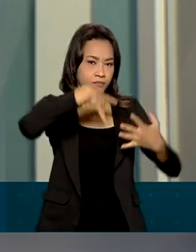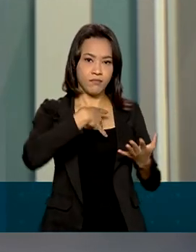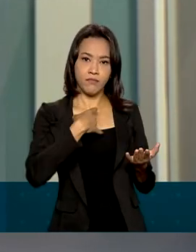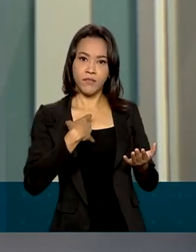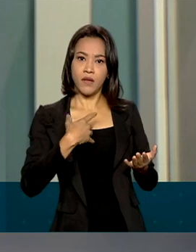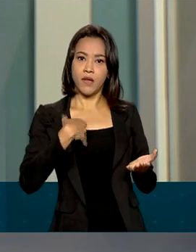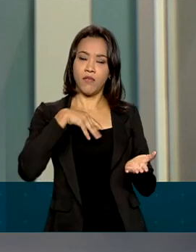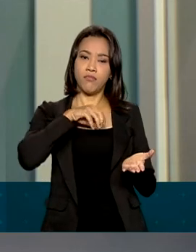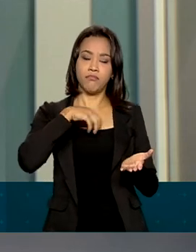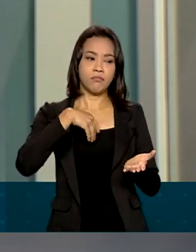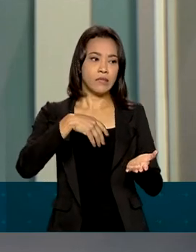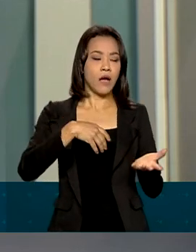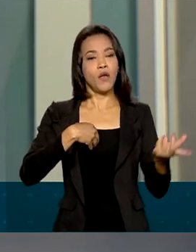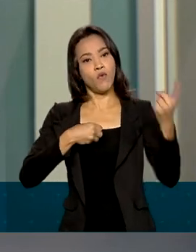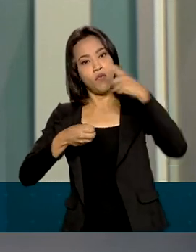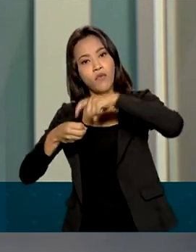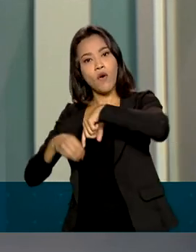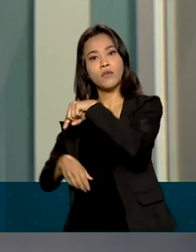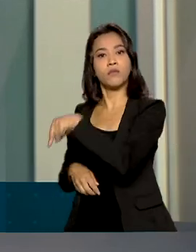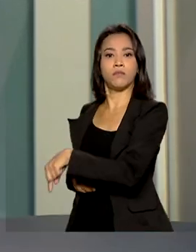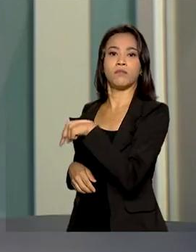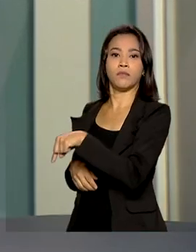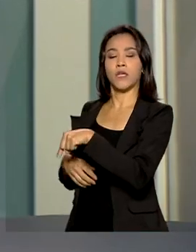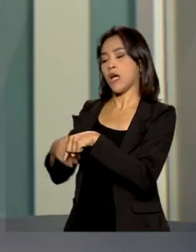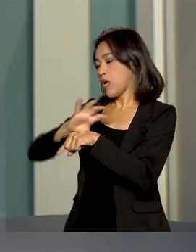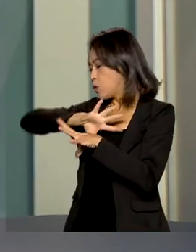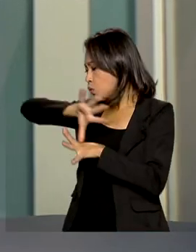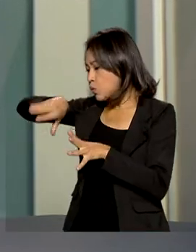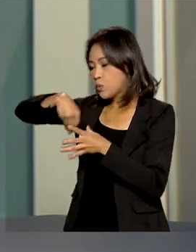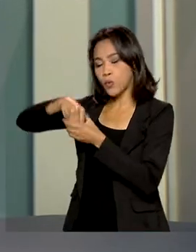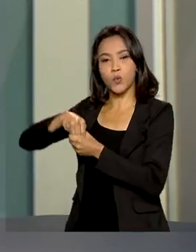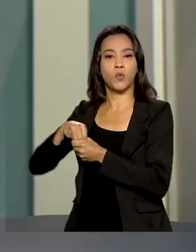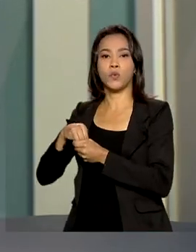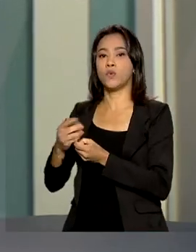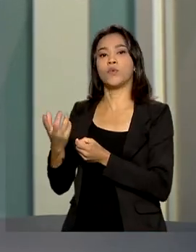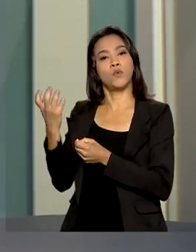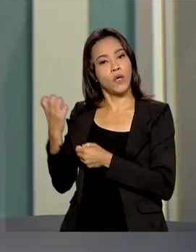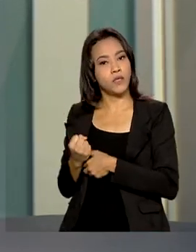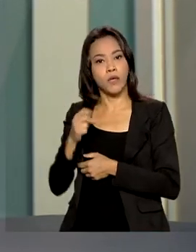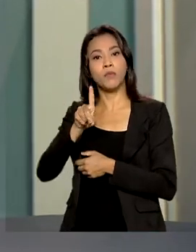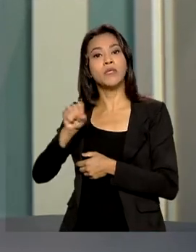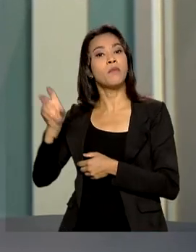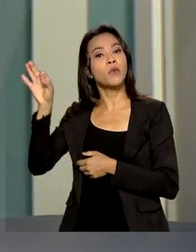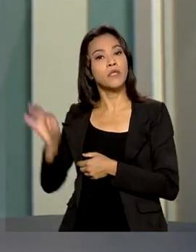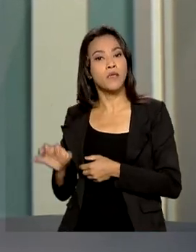automaticamente para o valor total do benefício para a estação continuada, que é um salário mínimo.